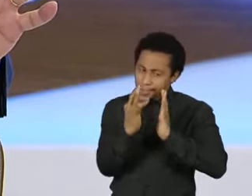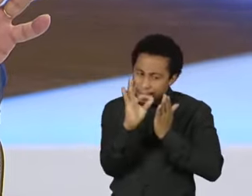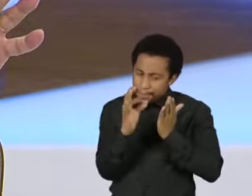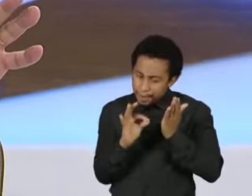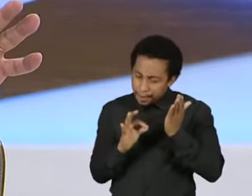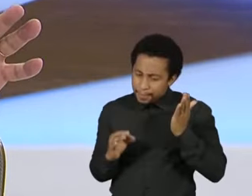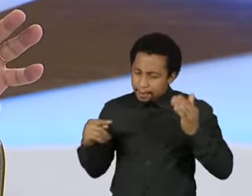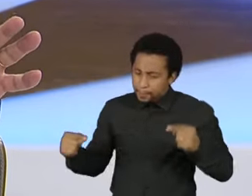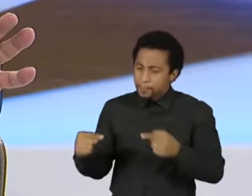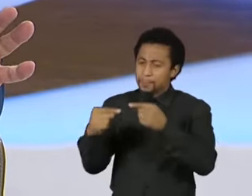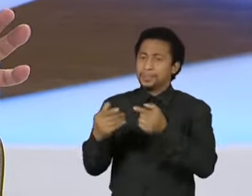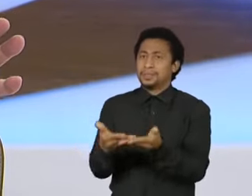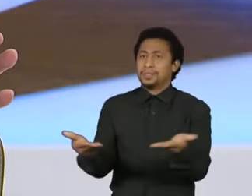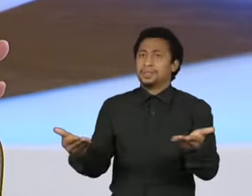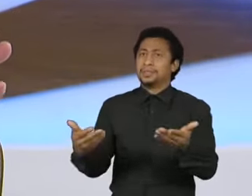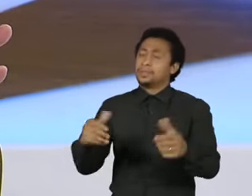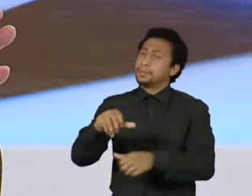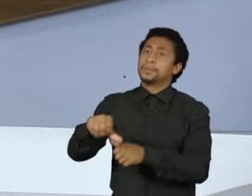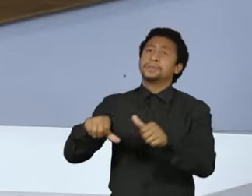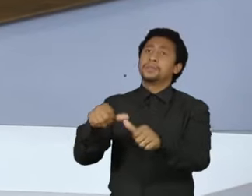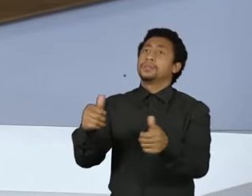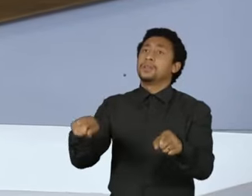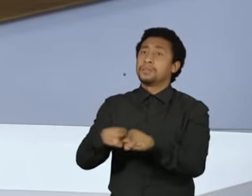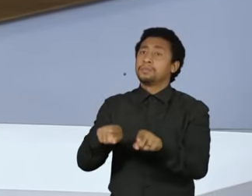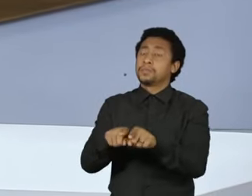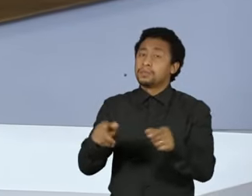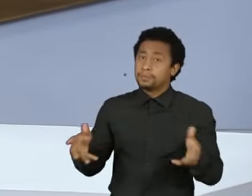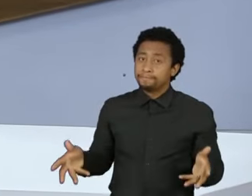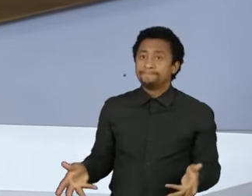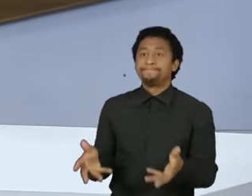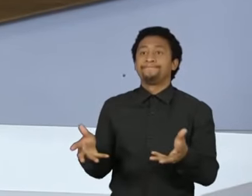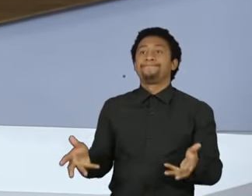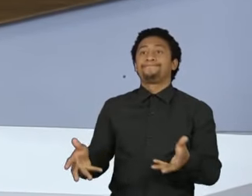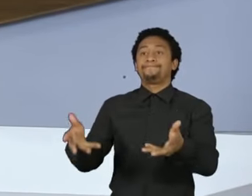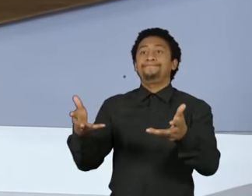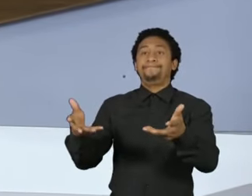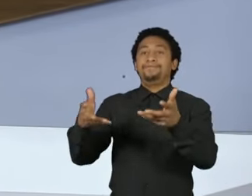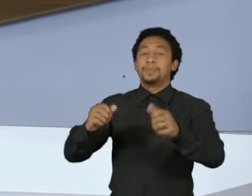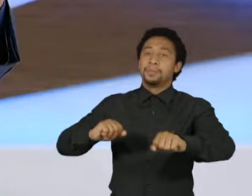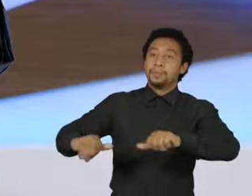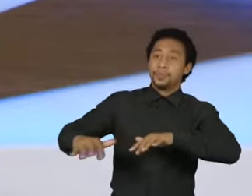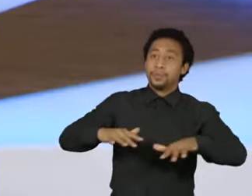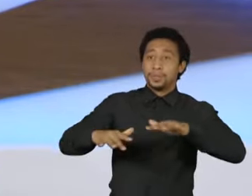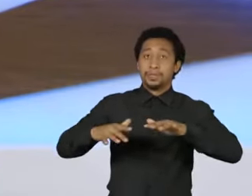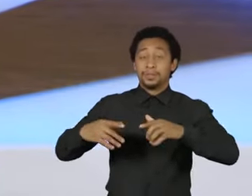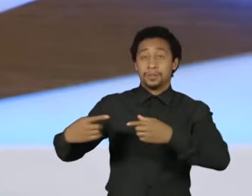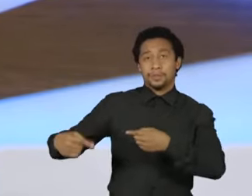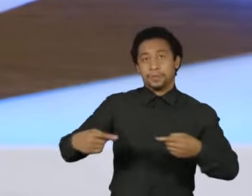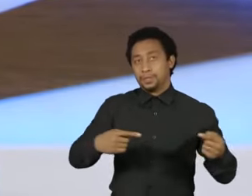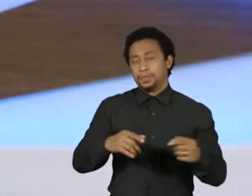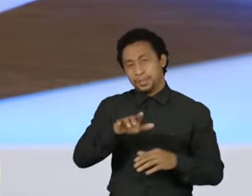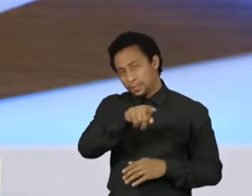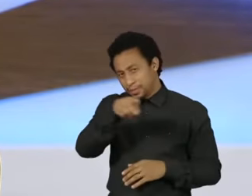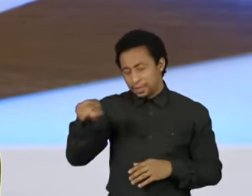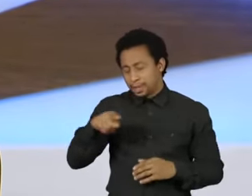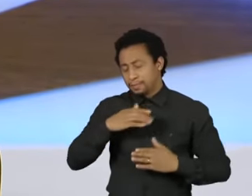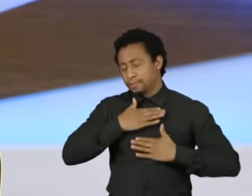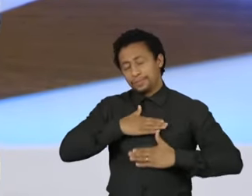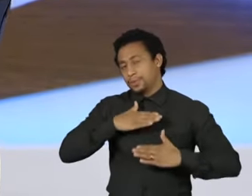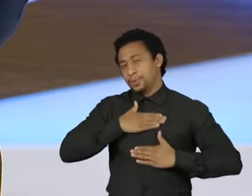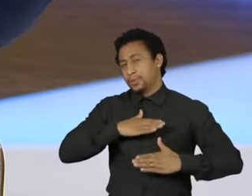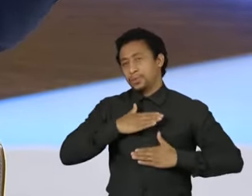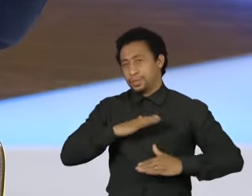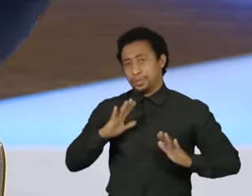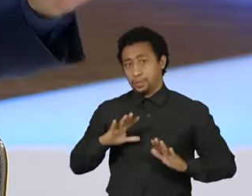mudança, criaria outros incentivos para a movimentação dos políticos. E fique tranquilo, os políticos, eles são